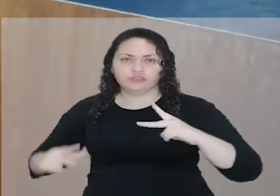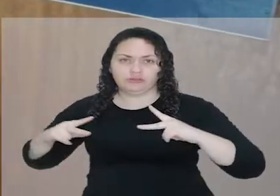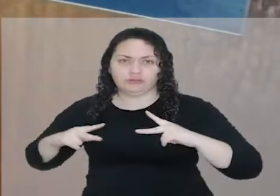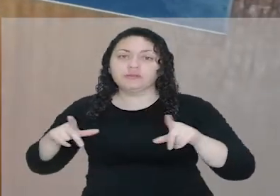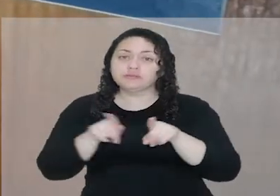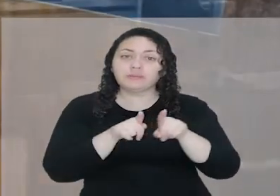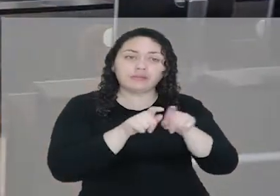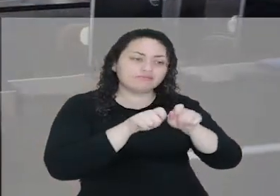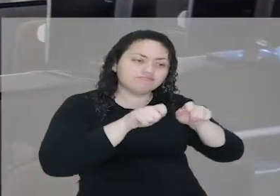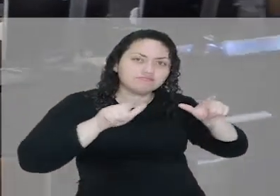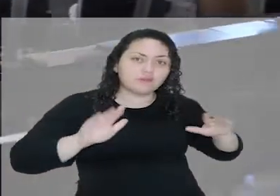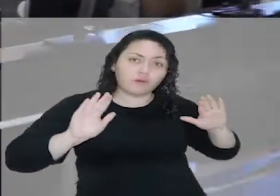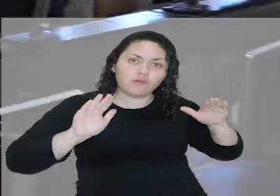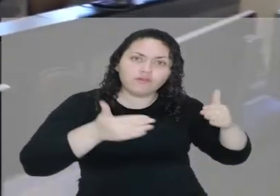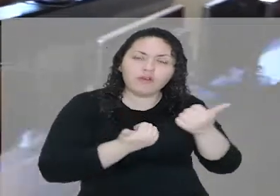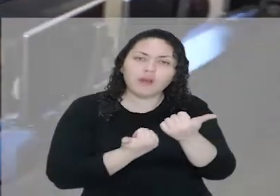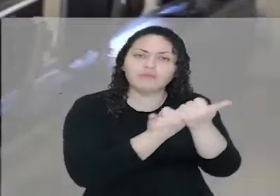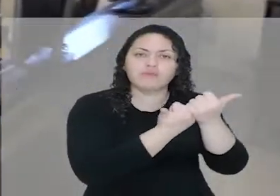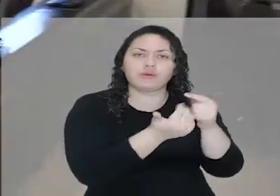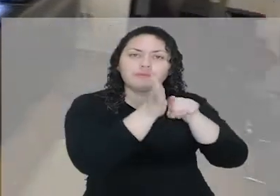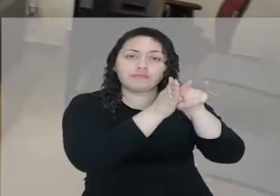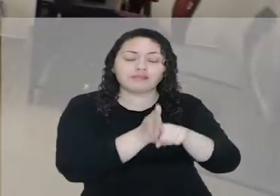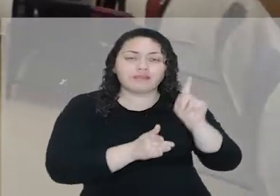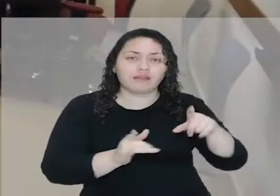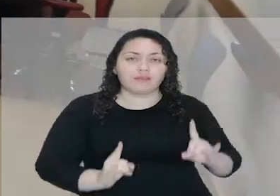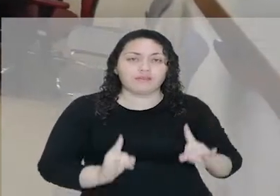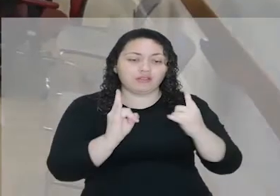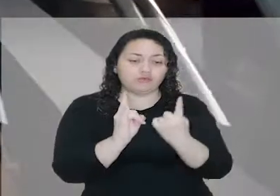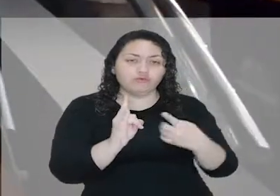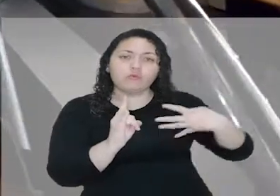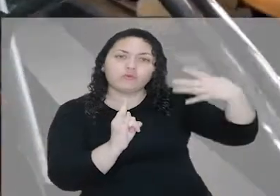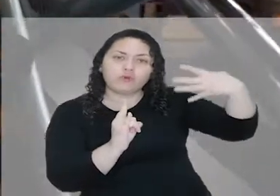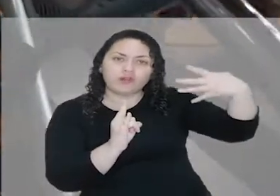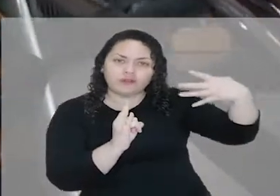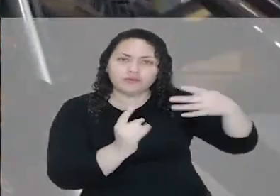exclusivamente para apoio à pesquisa no quarto andar do prédio 1 do campus.